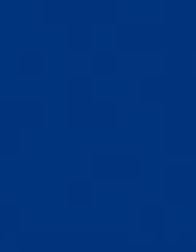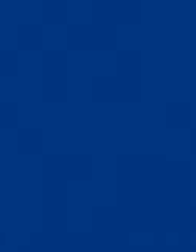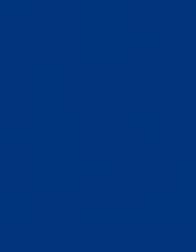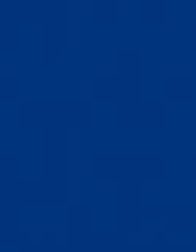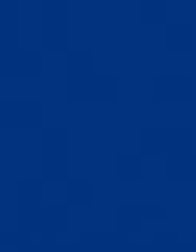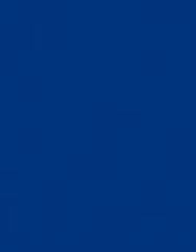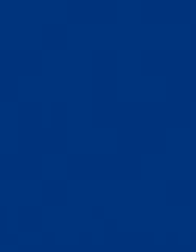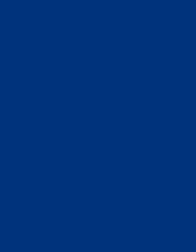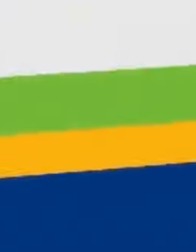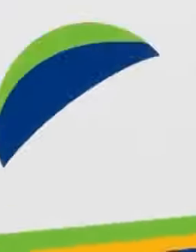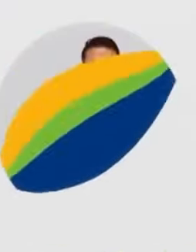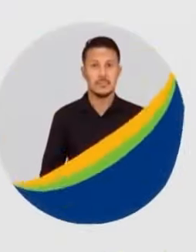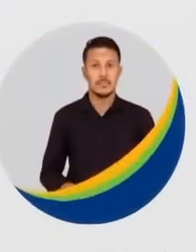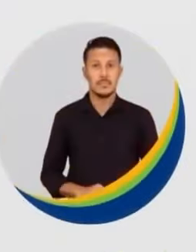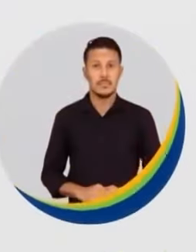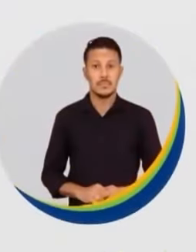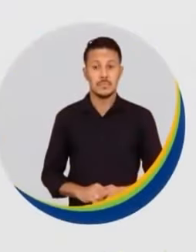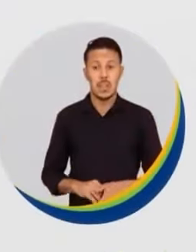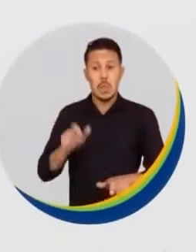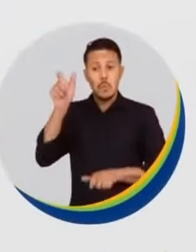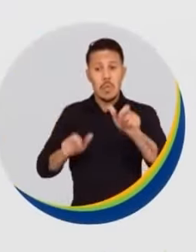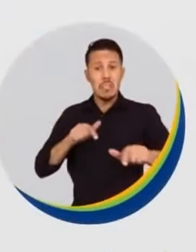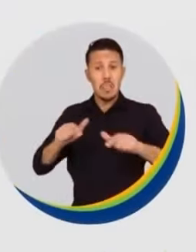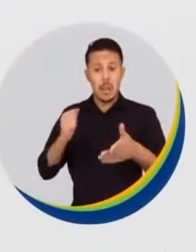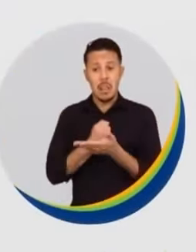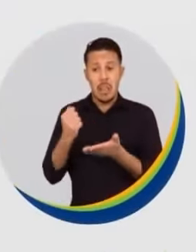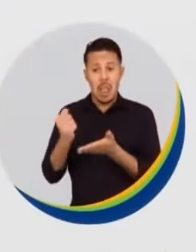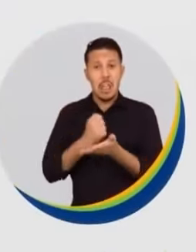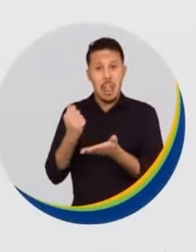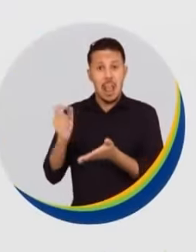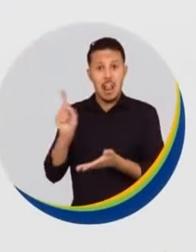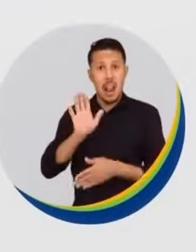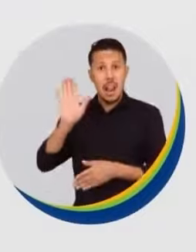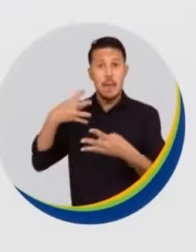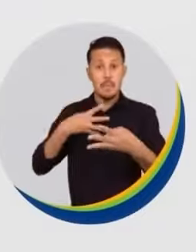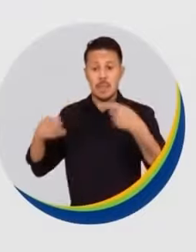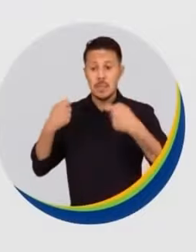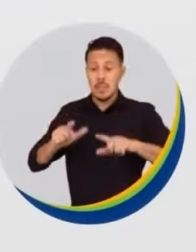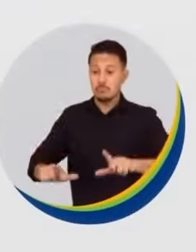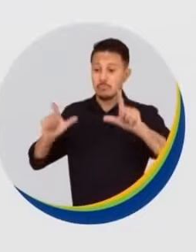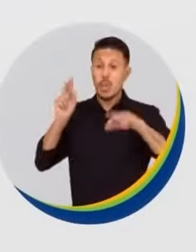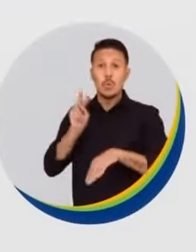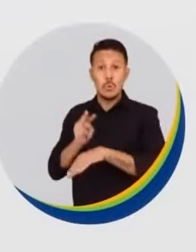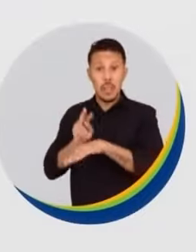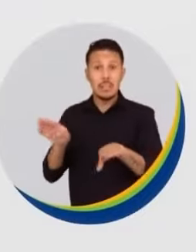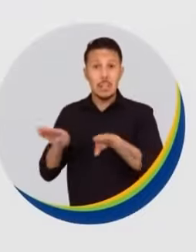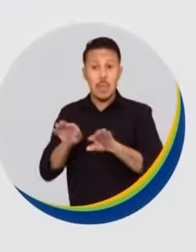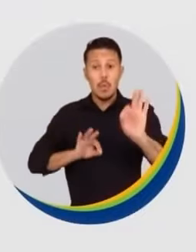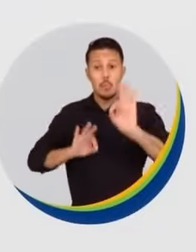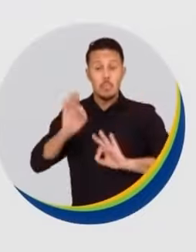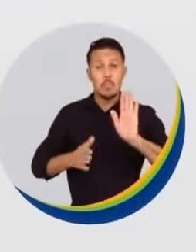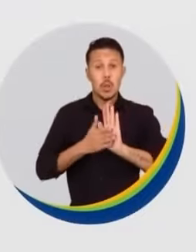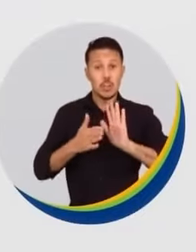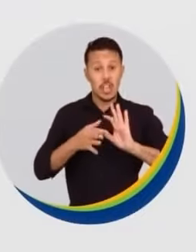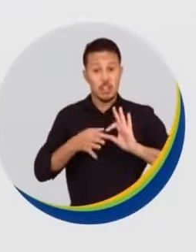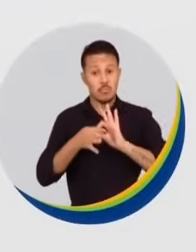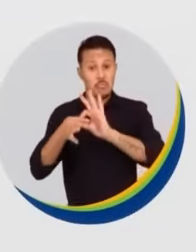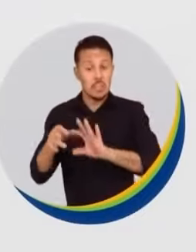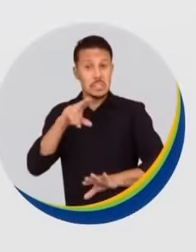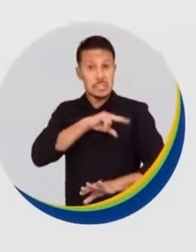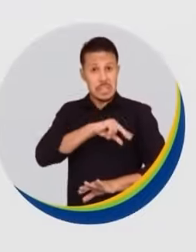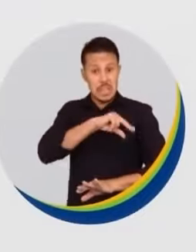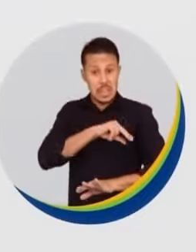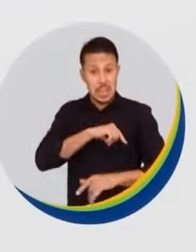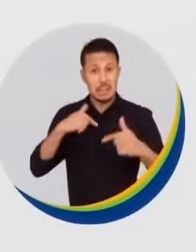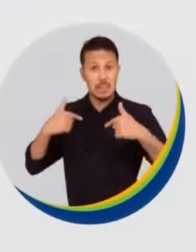PSD 55. Os trabalhadores formais e informais do Brás precisam de mais visibilidade e cuidado e com o projeto Trabalho Mais Renda, podemos fazer mais por